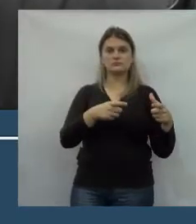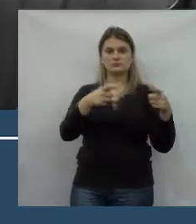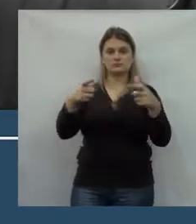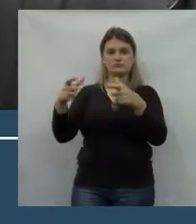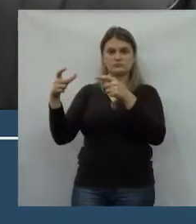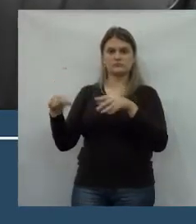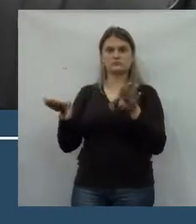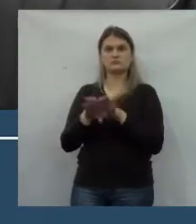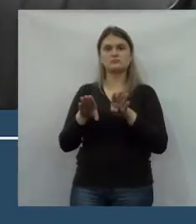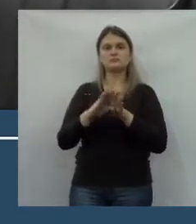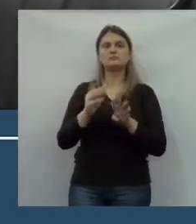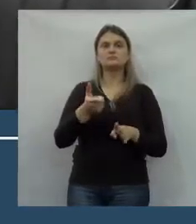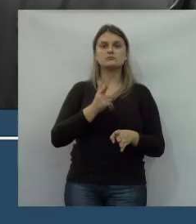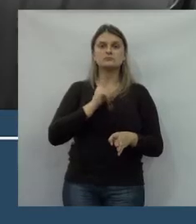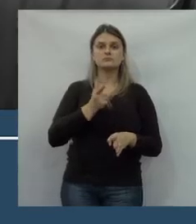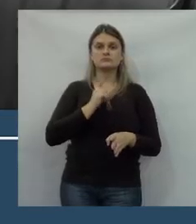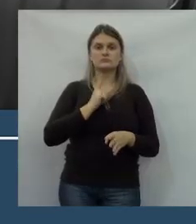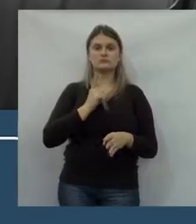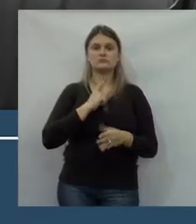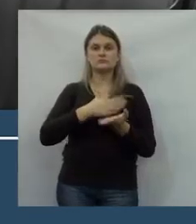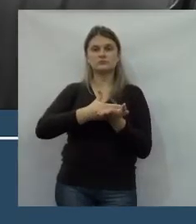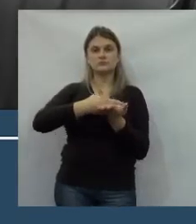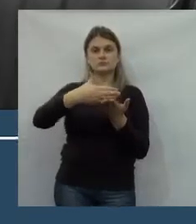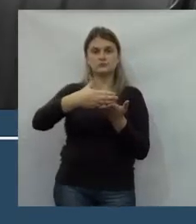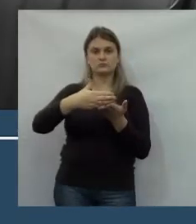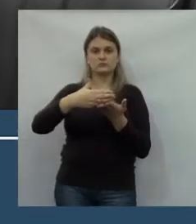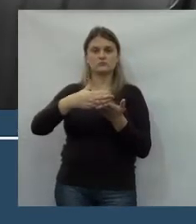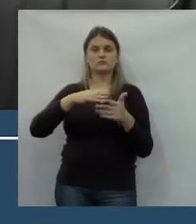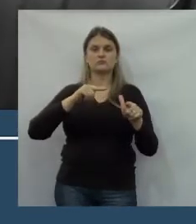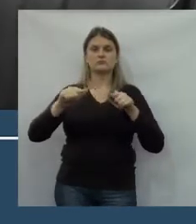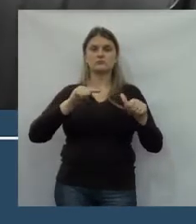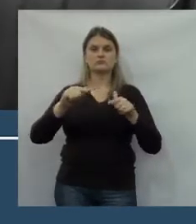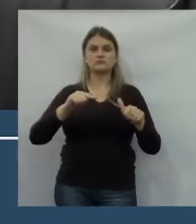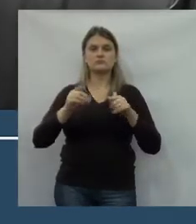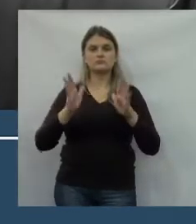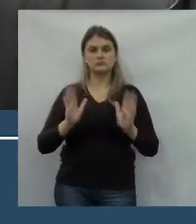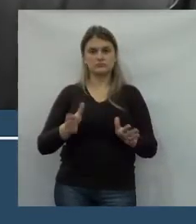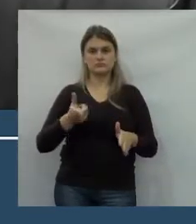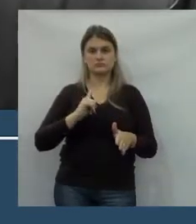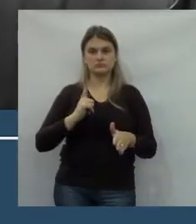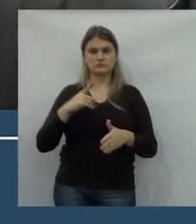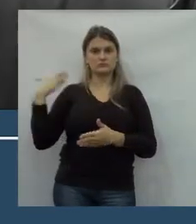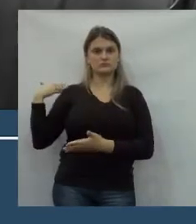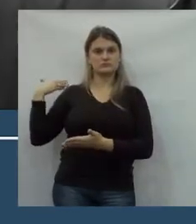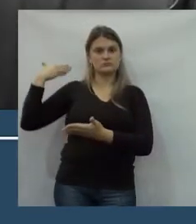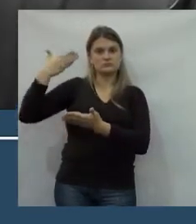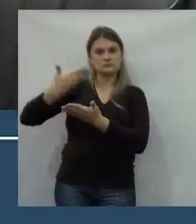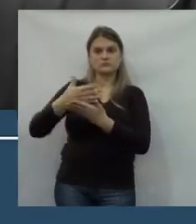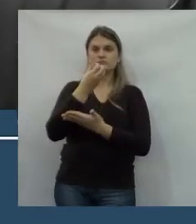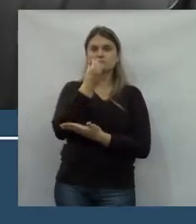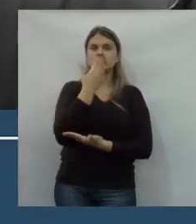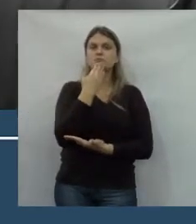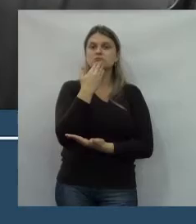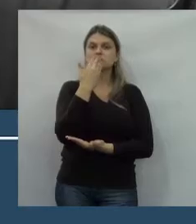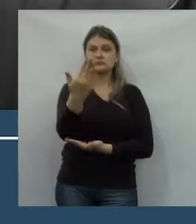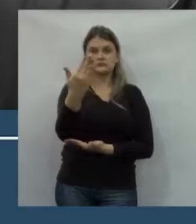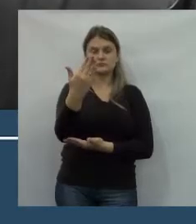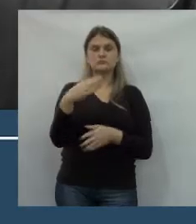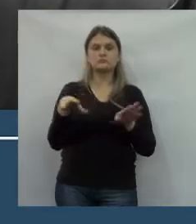estão começando, iniciando os trabalhos e já vêm vindo bons elogios.